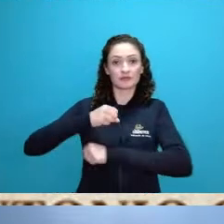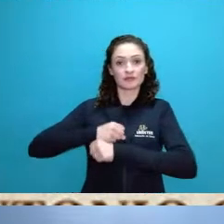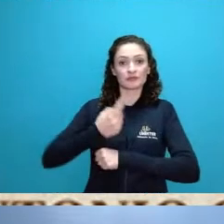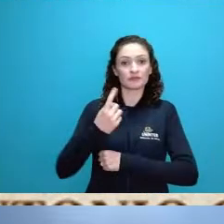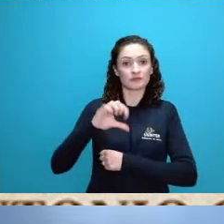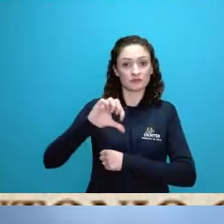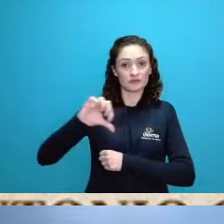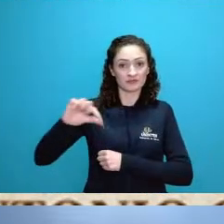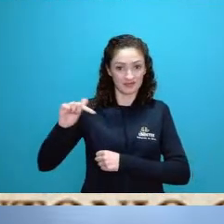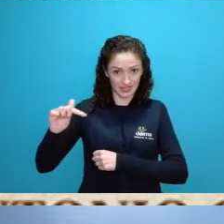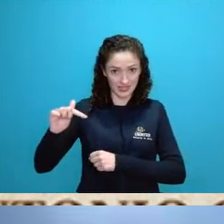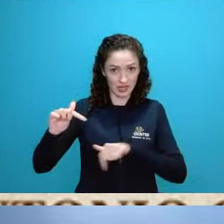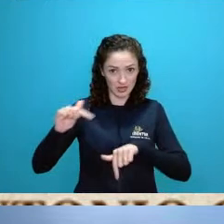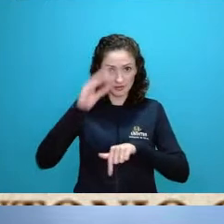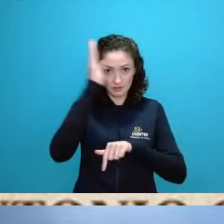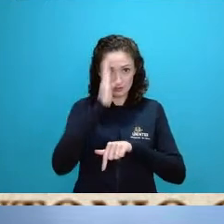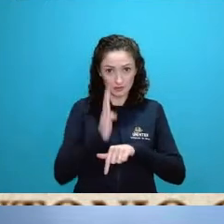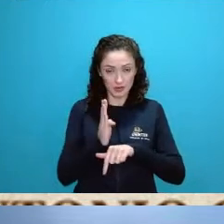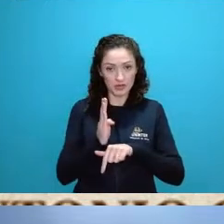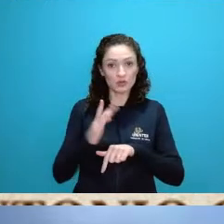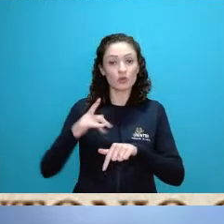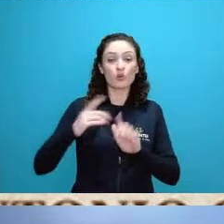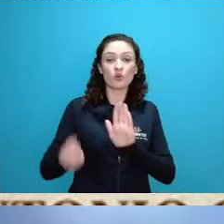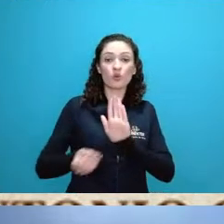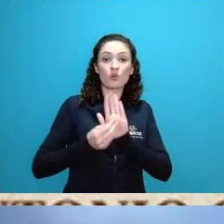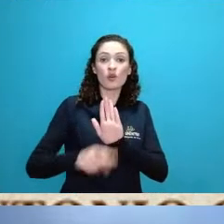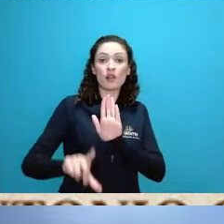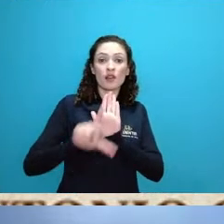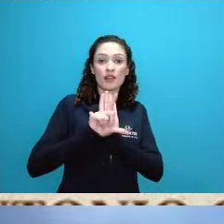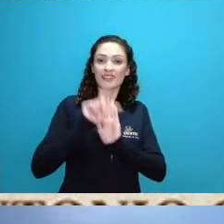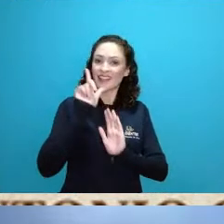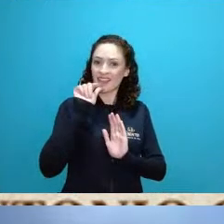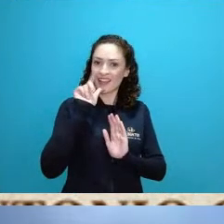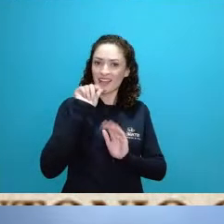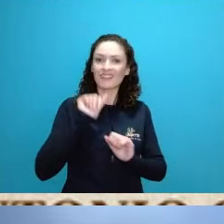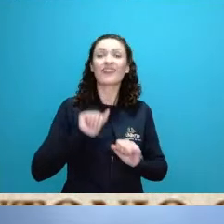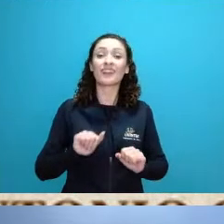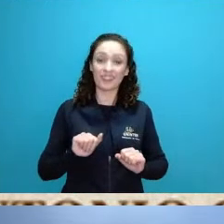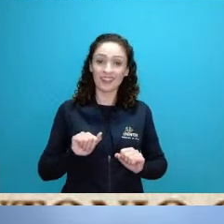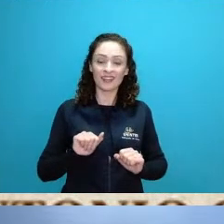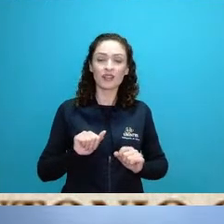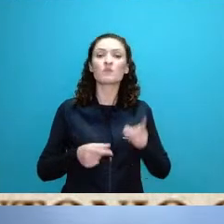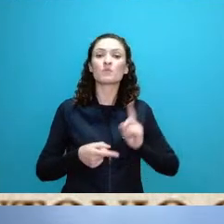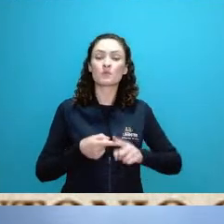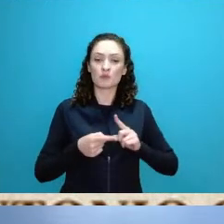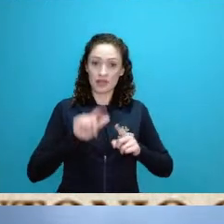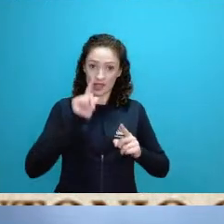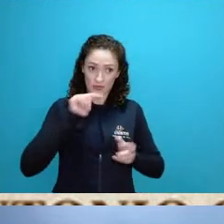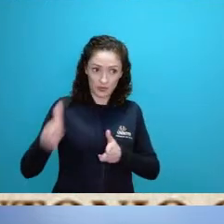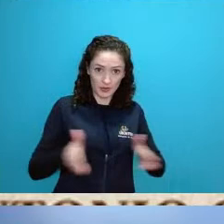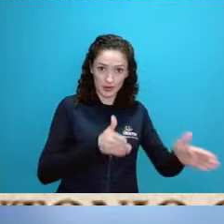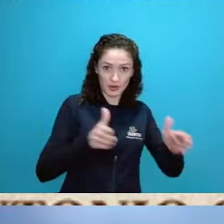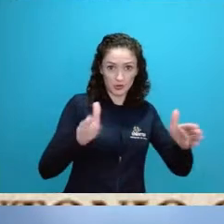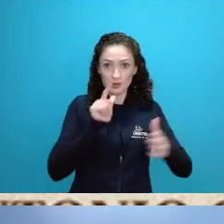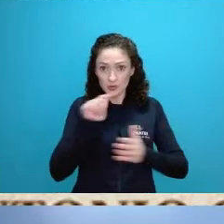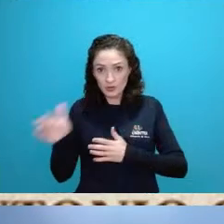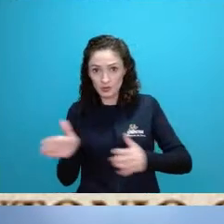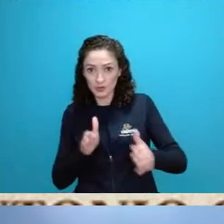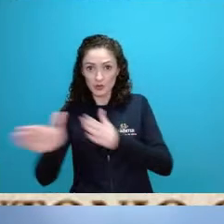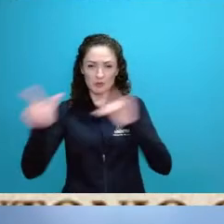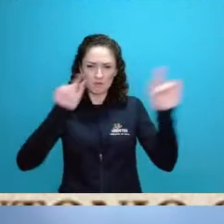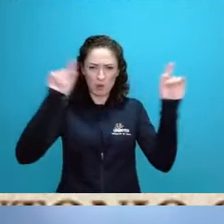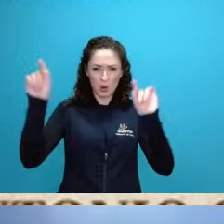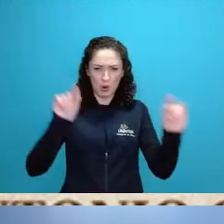estabelecida a chamada lei das águas a bacia hidrográfica ela transcende de um